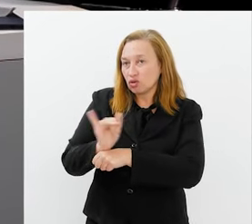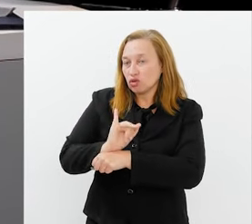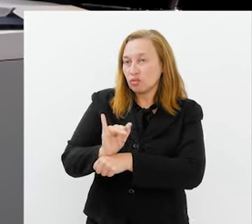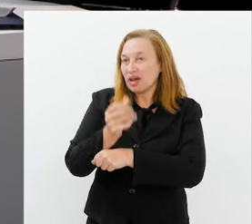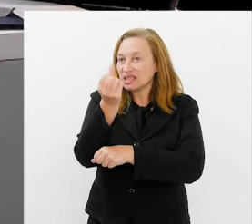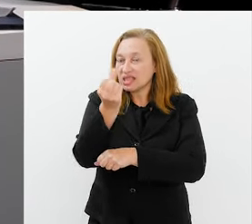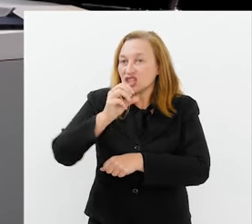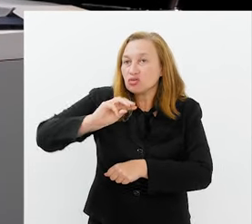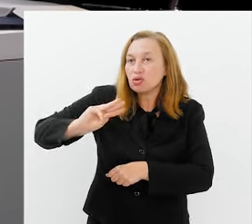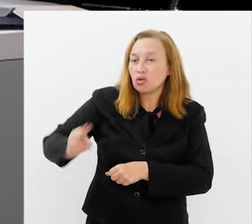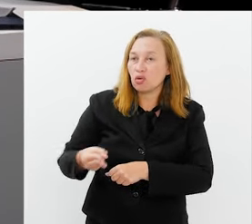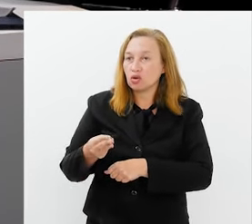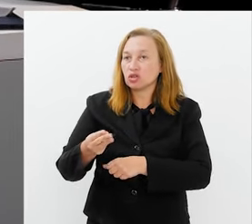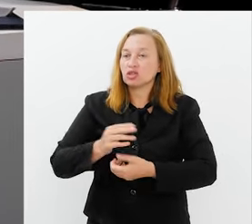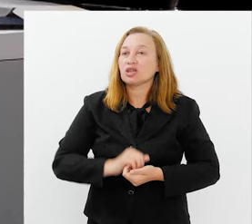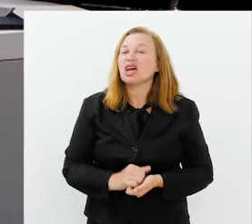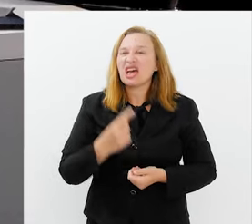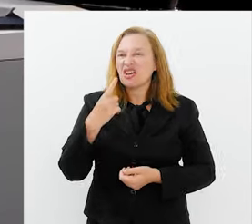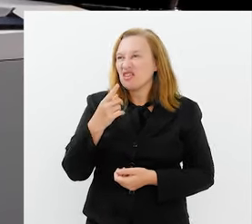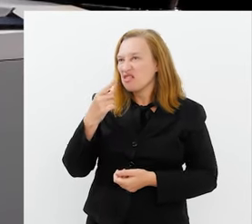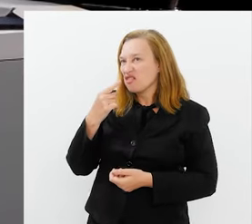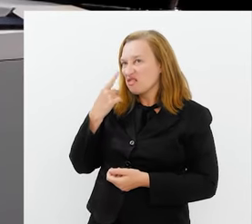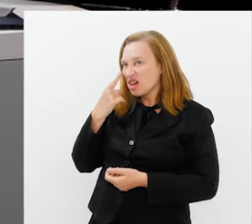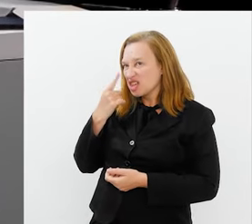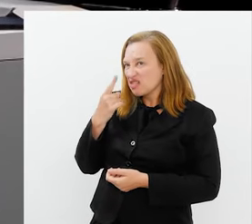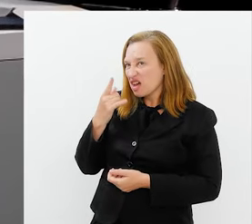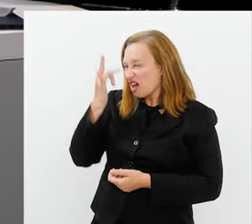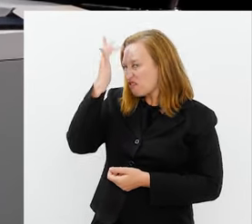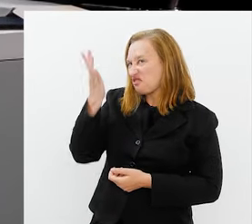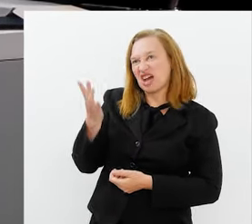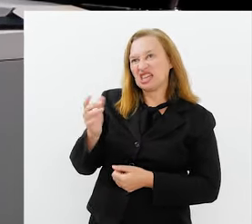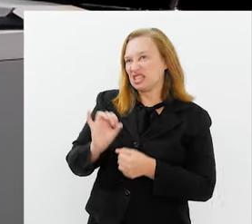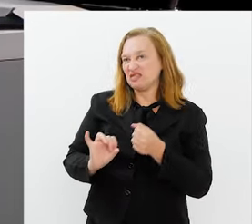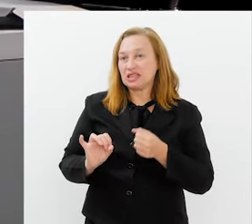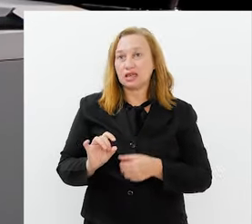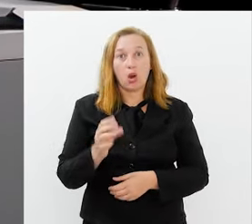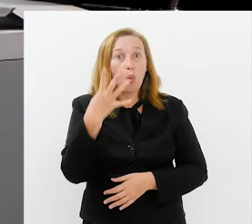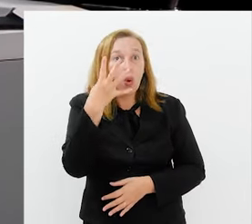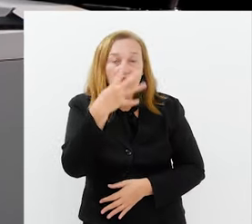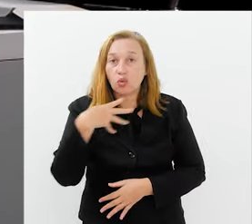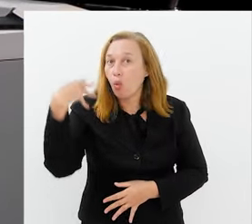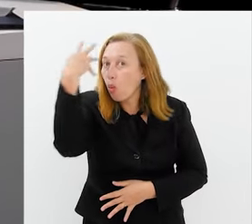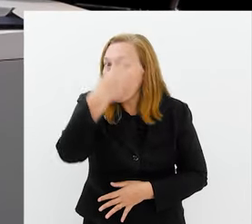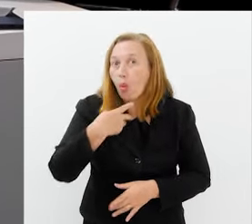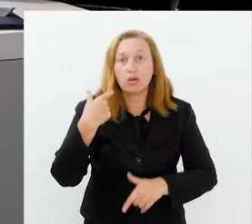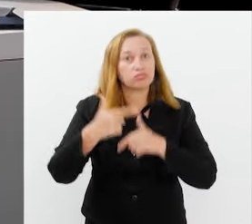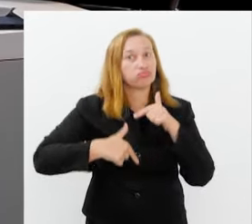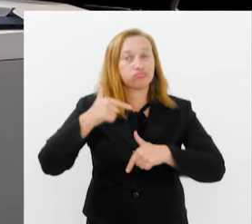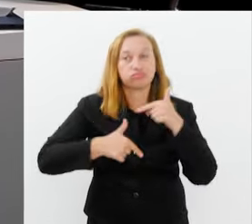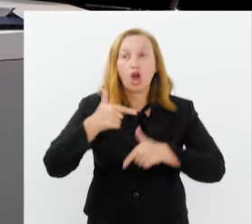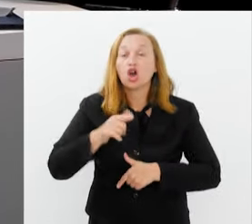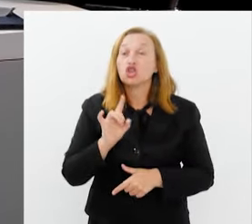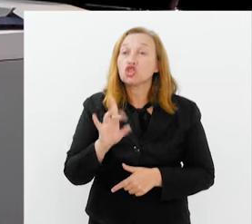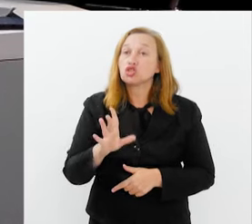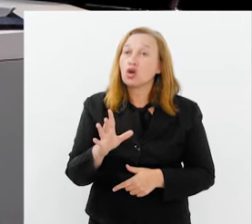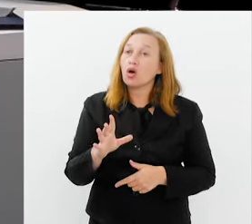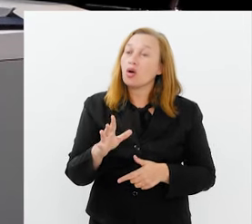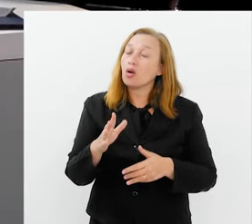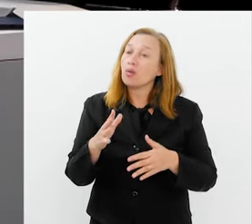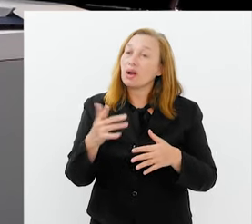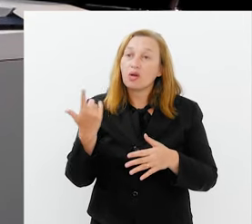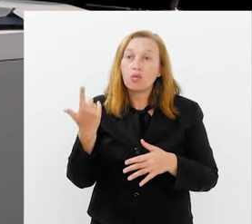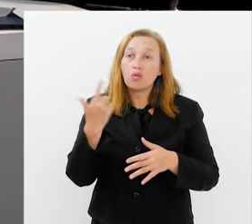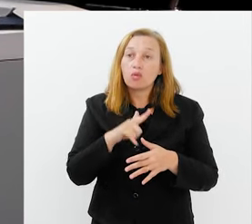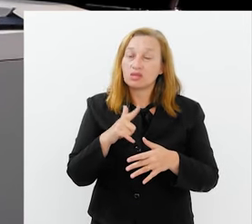visualizações. Nossa. E aí, quem olha assim, Ah, isso é fácil de fazer? Eu faço. Nossa. Foram 4 horas de trabalho. Só